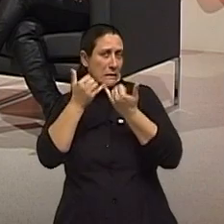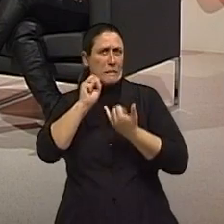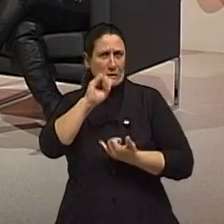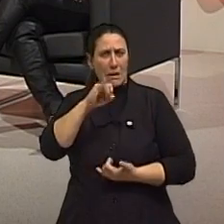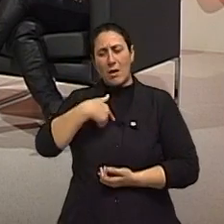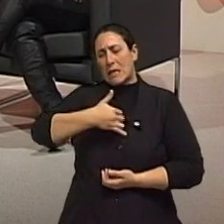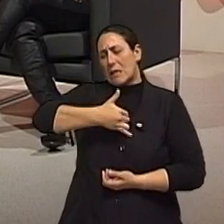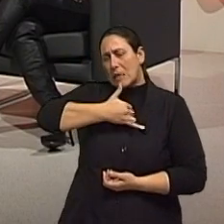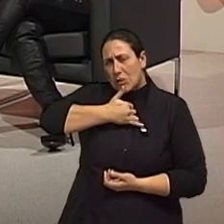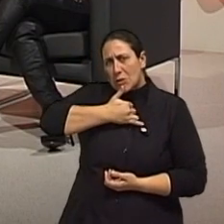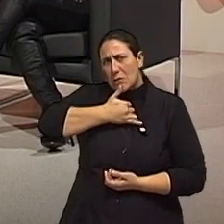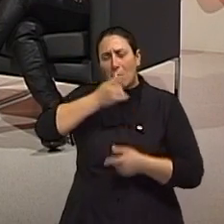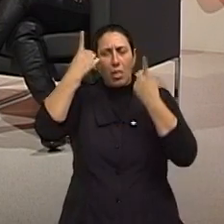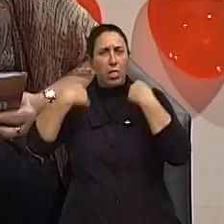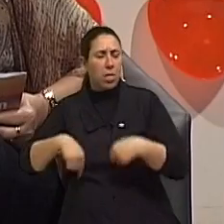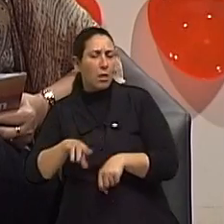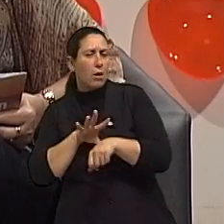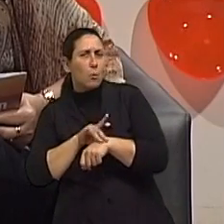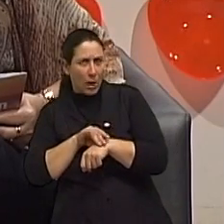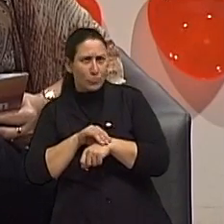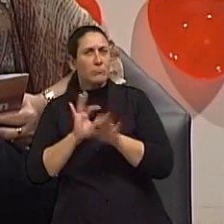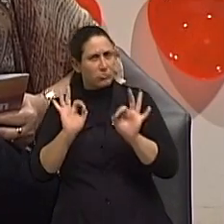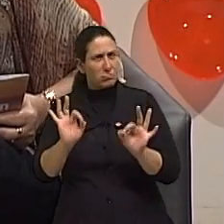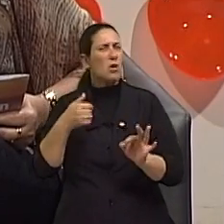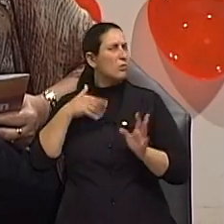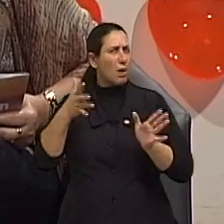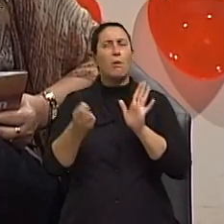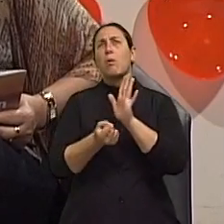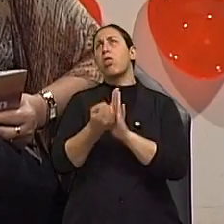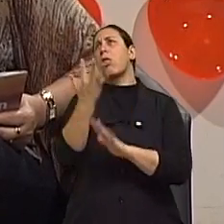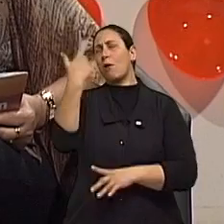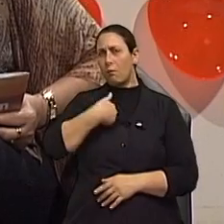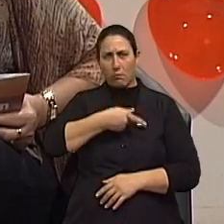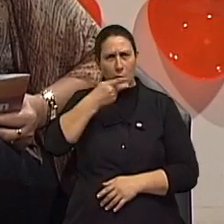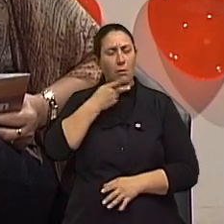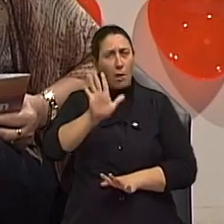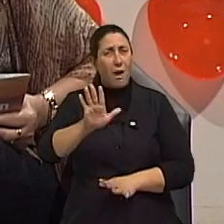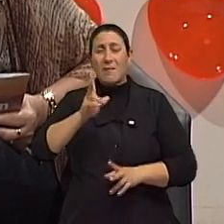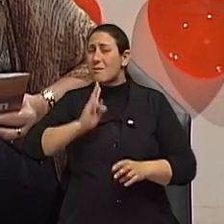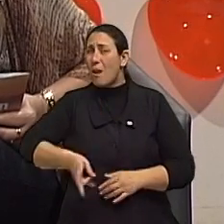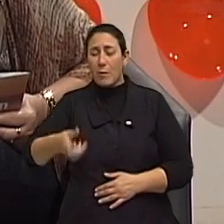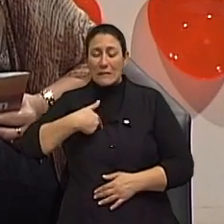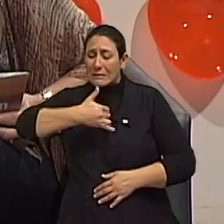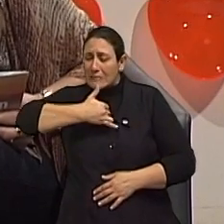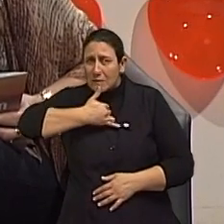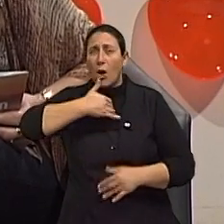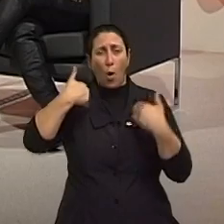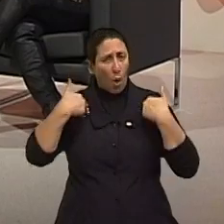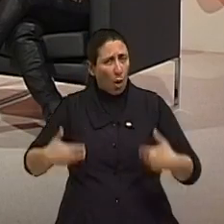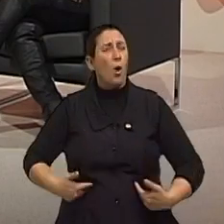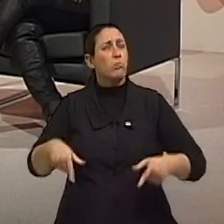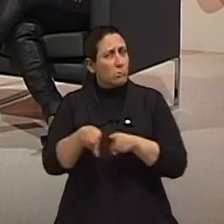doente. Evidente, o corpo fala, já disse Pierre Weil, né? O corpo vai falar esta tristeza